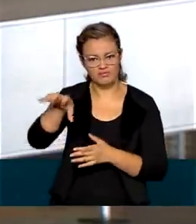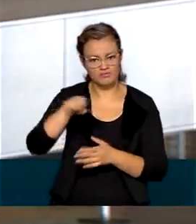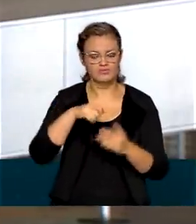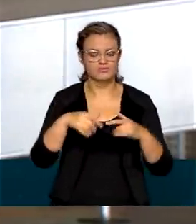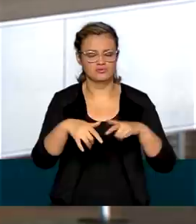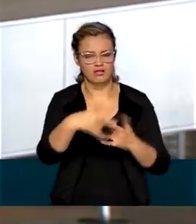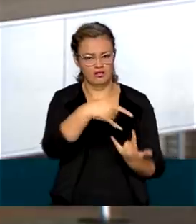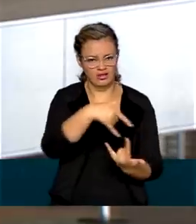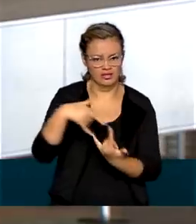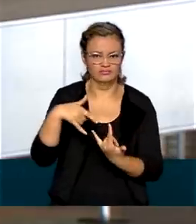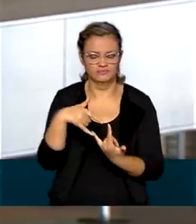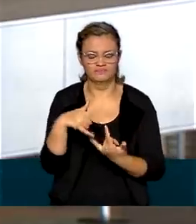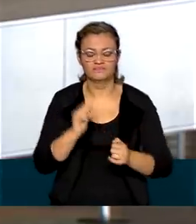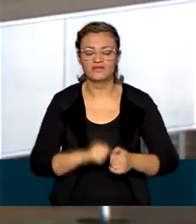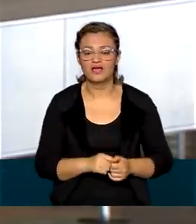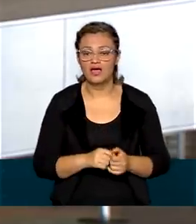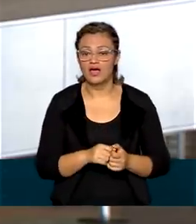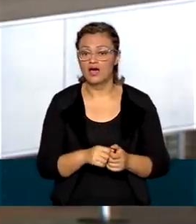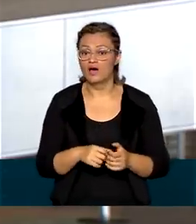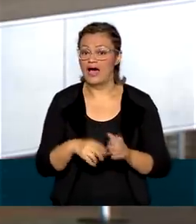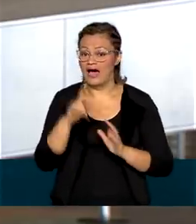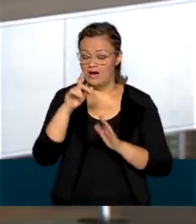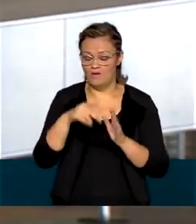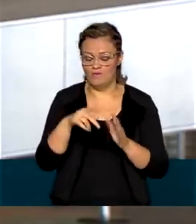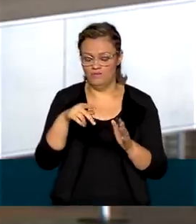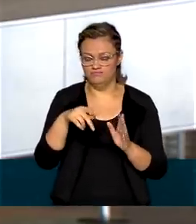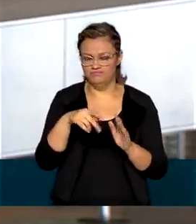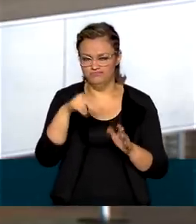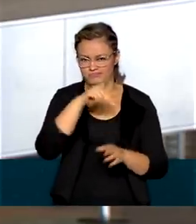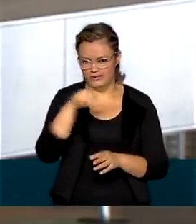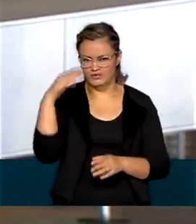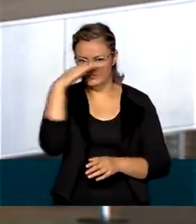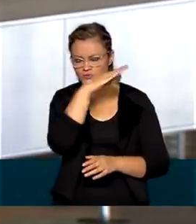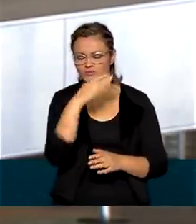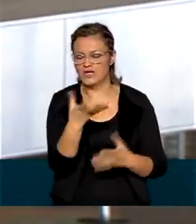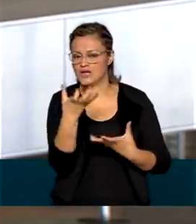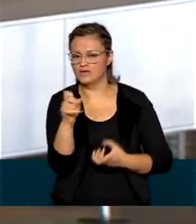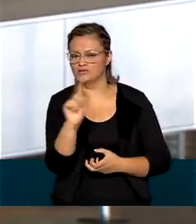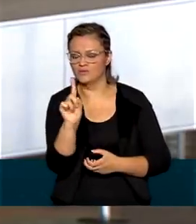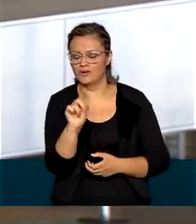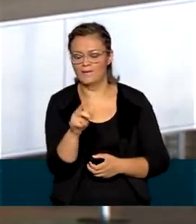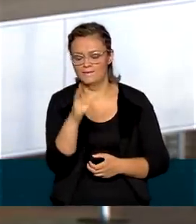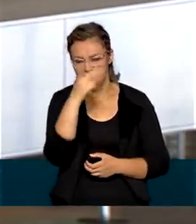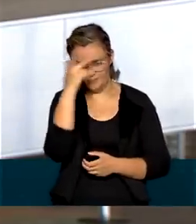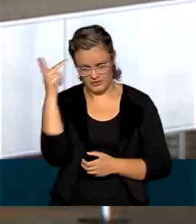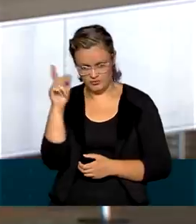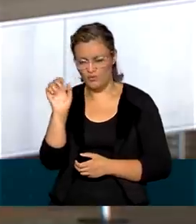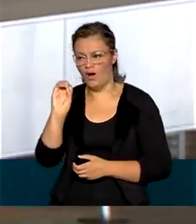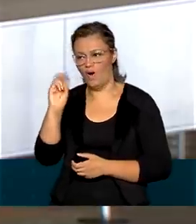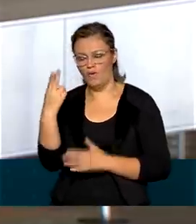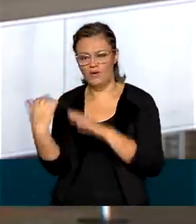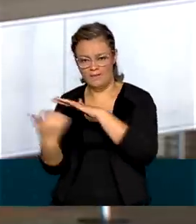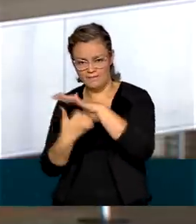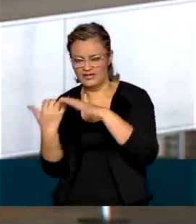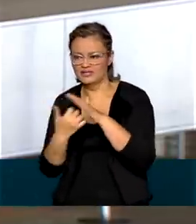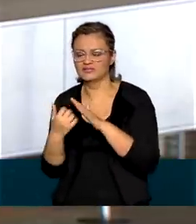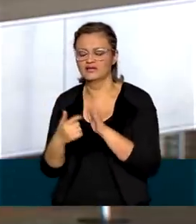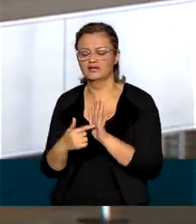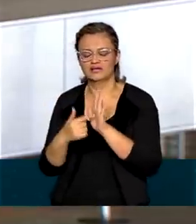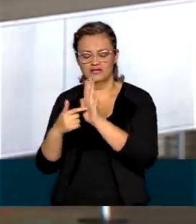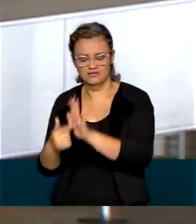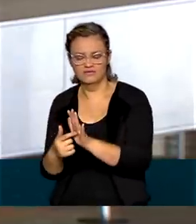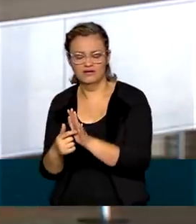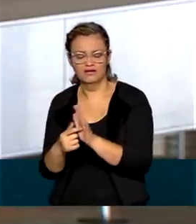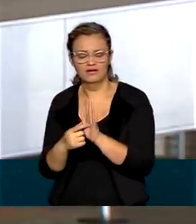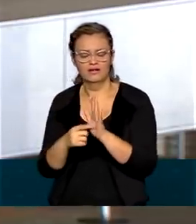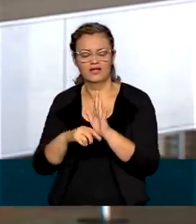E um dos itens vetados pela presidência da República, pelo presidente Jair Bolsonaro, dizia que as pessoas físicas e jurídicas, Renatas, que declaram no imposto